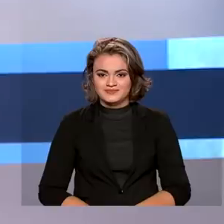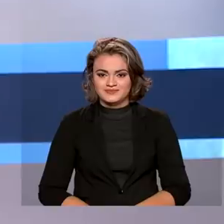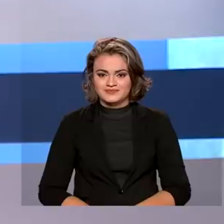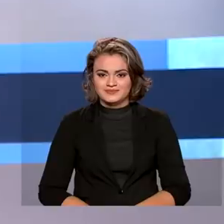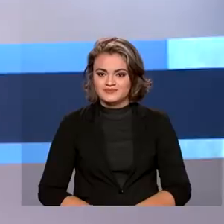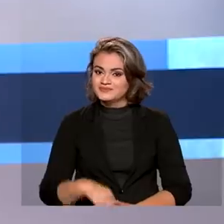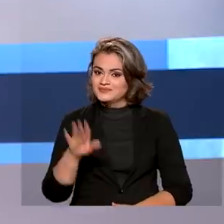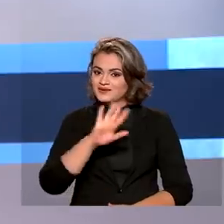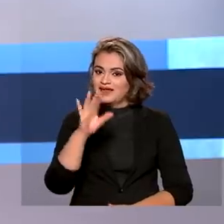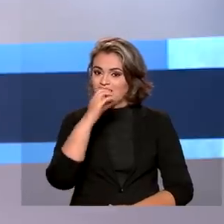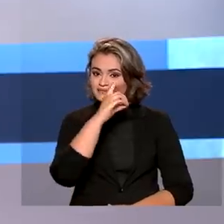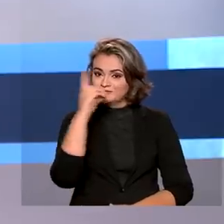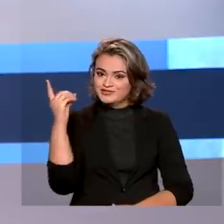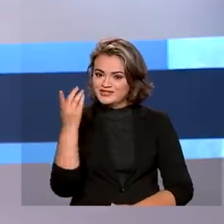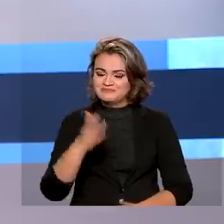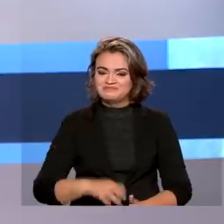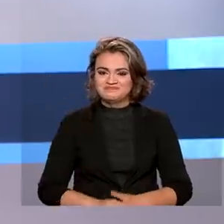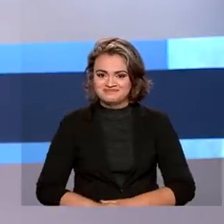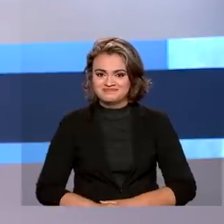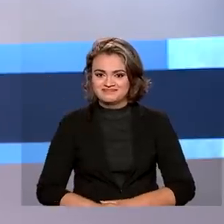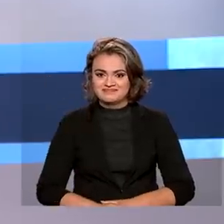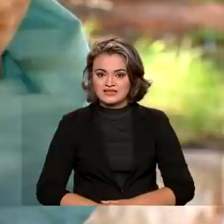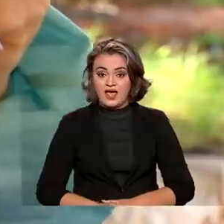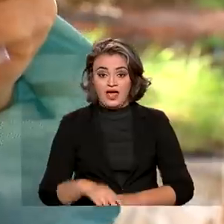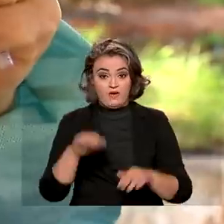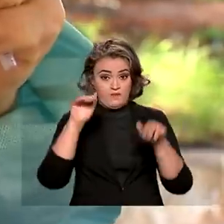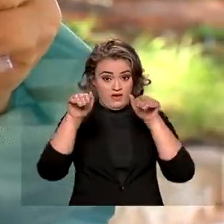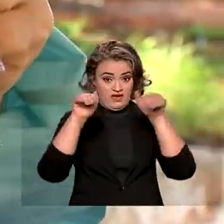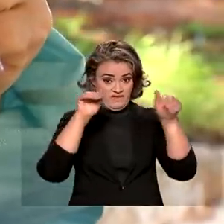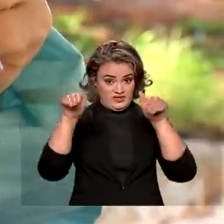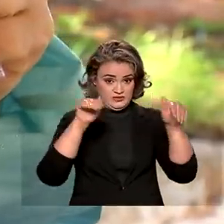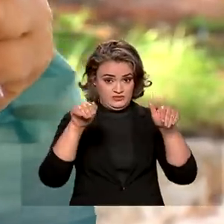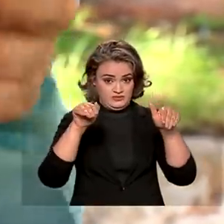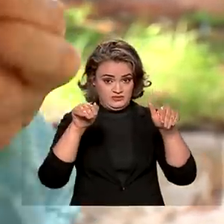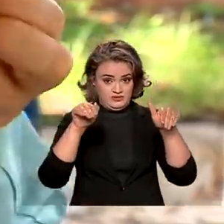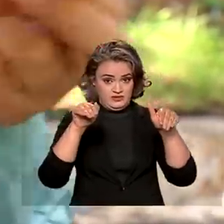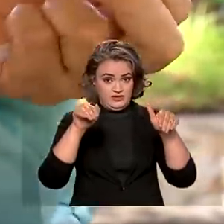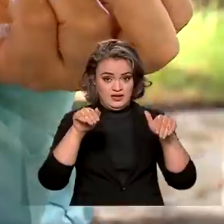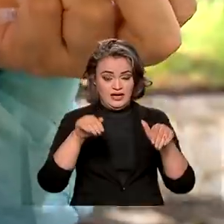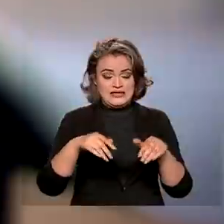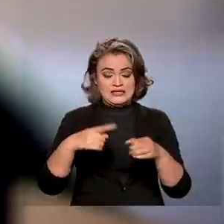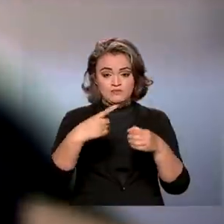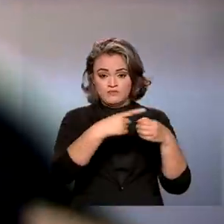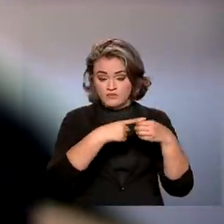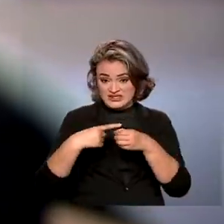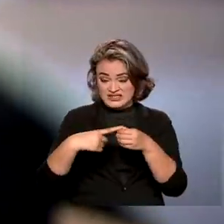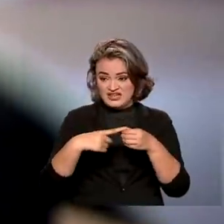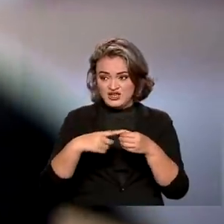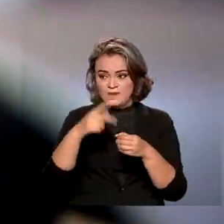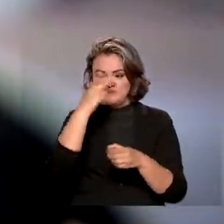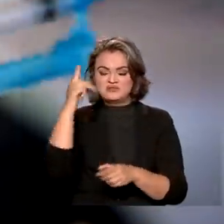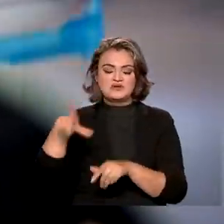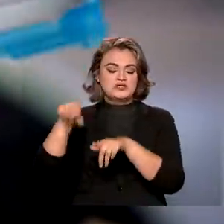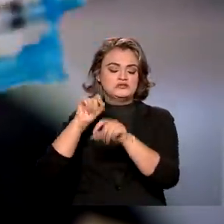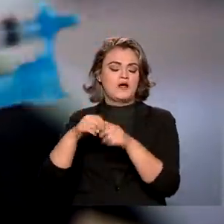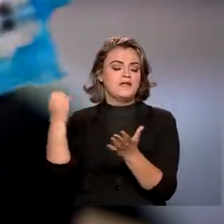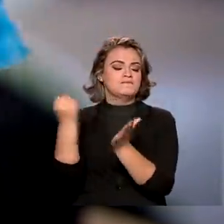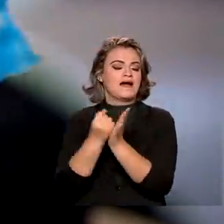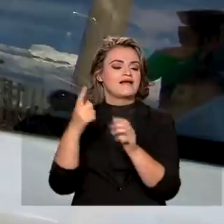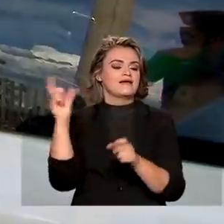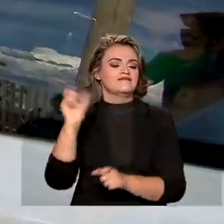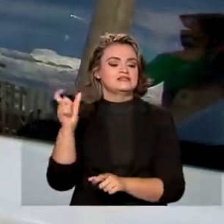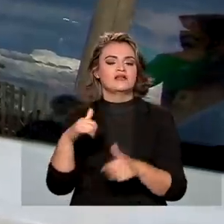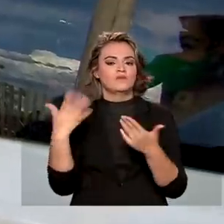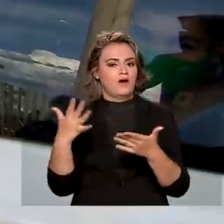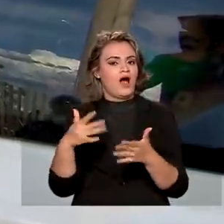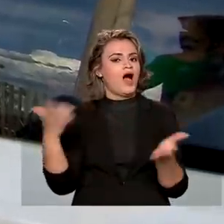Olá, bom dia pra você. Alerta à população. Municípios estão punindo quem escolhe qual vacina